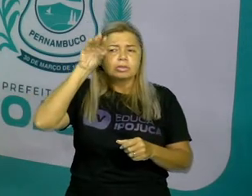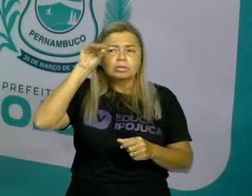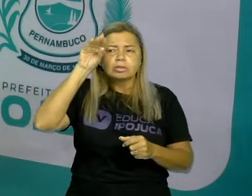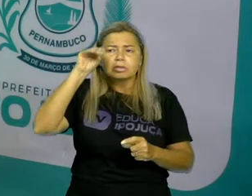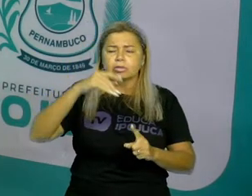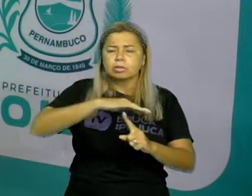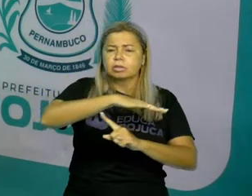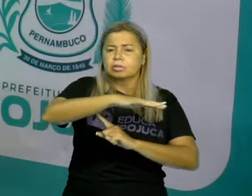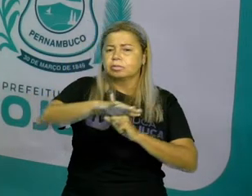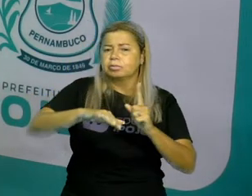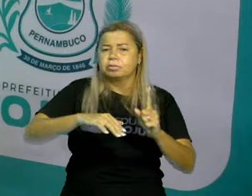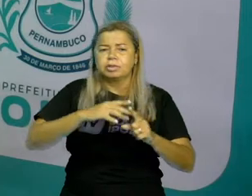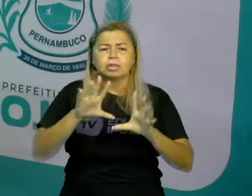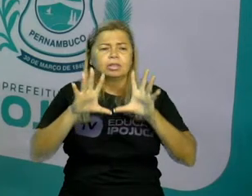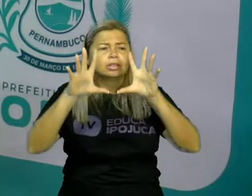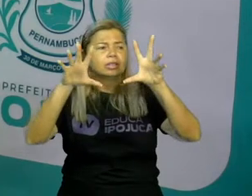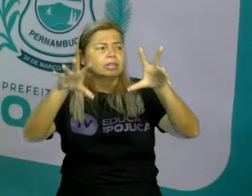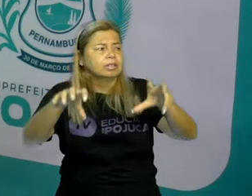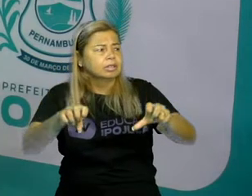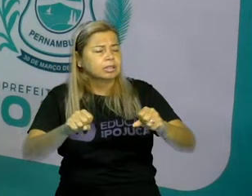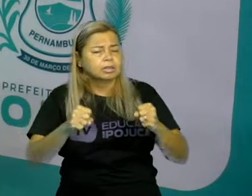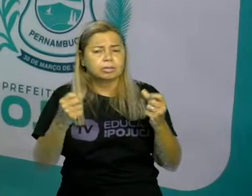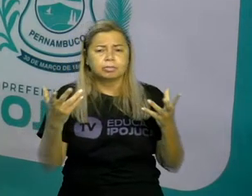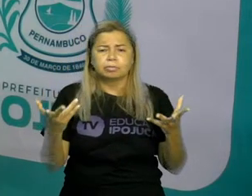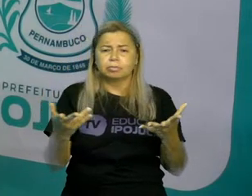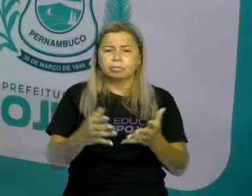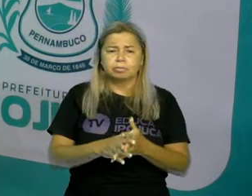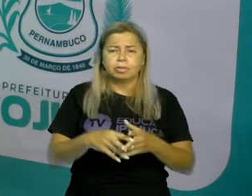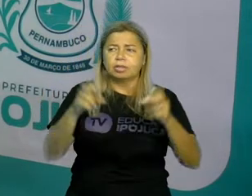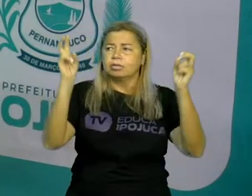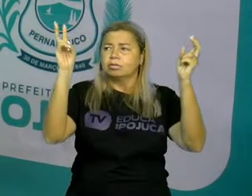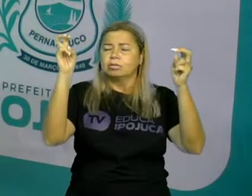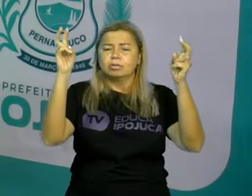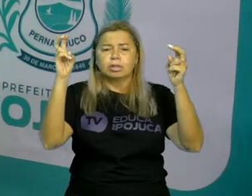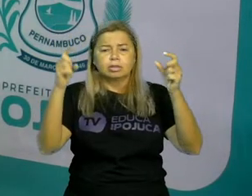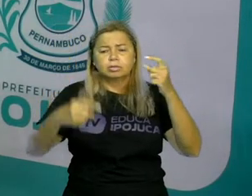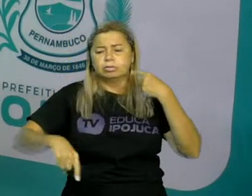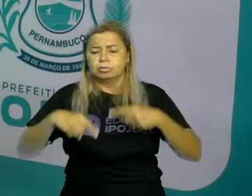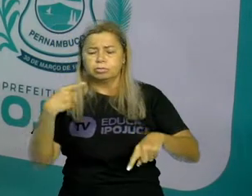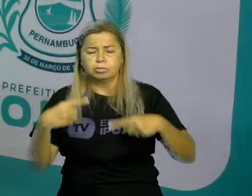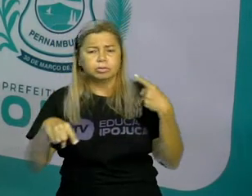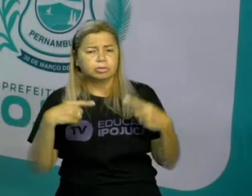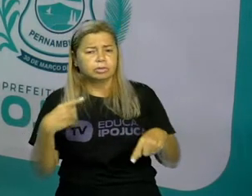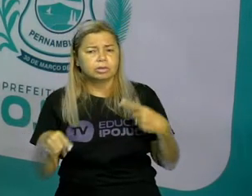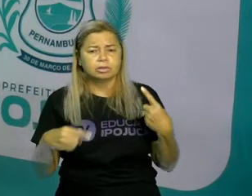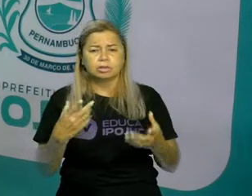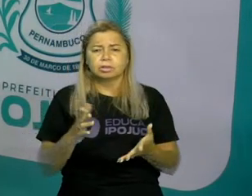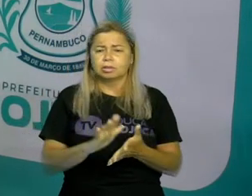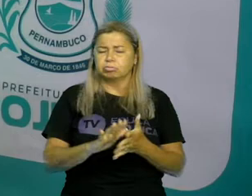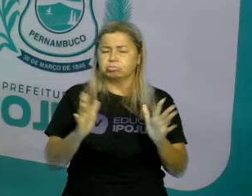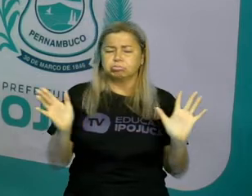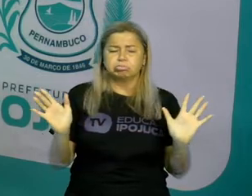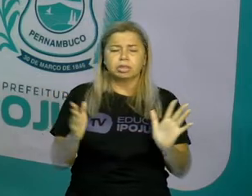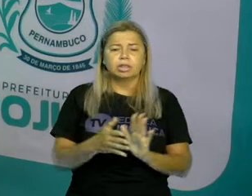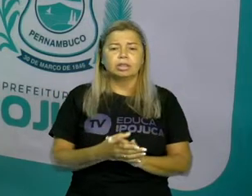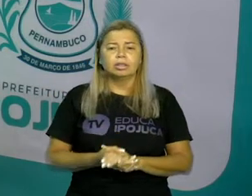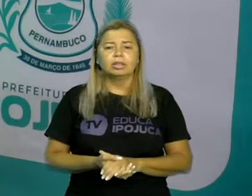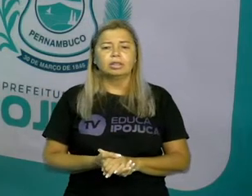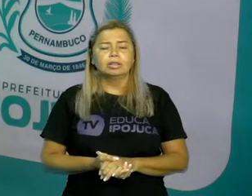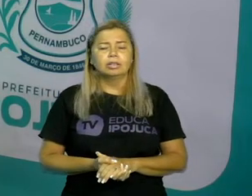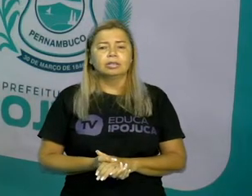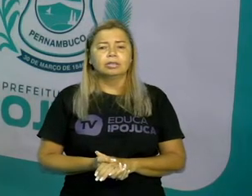aguçar naquele exato momento, por saber ou por querer conhecer.